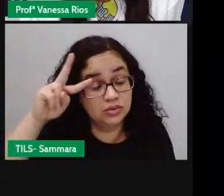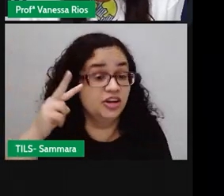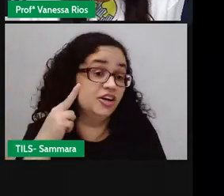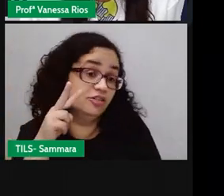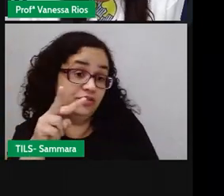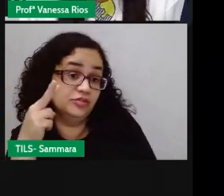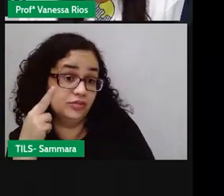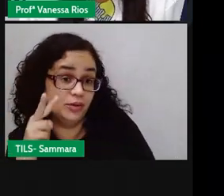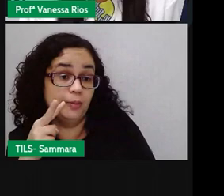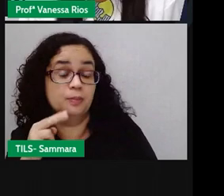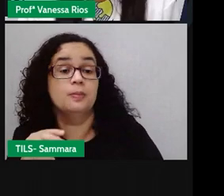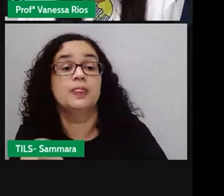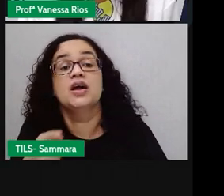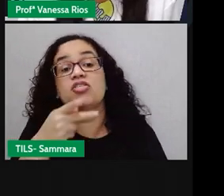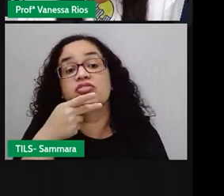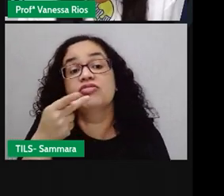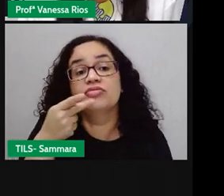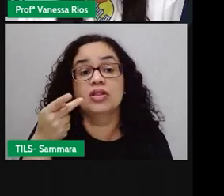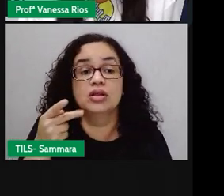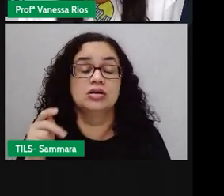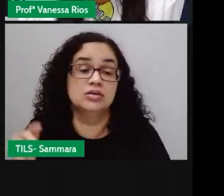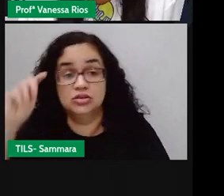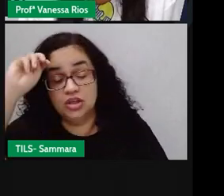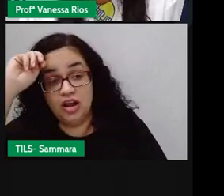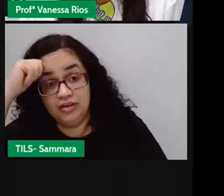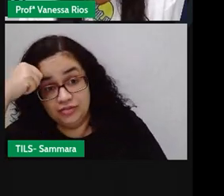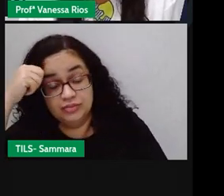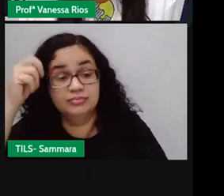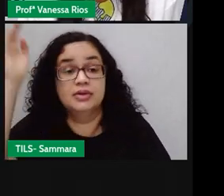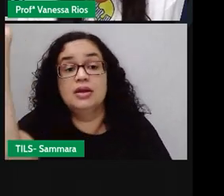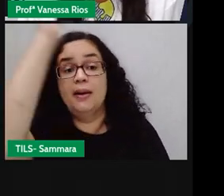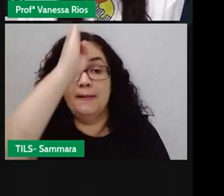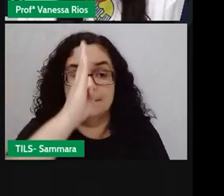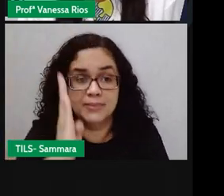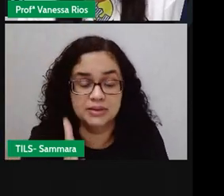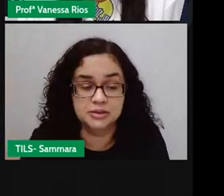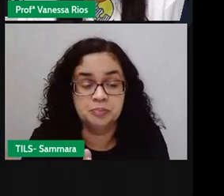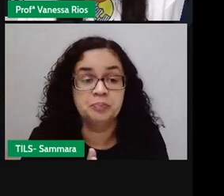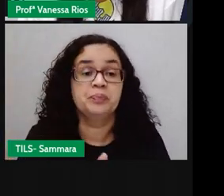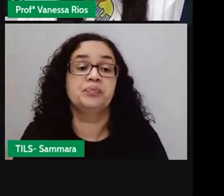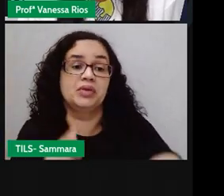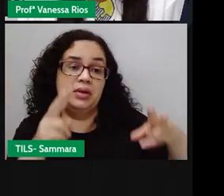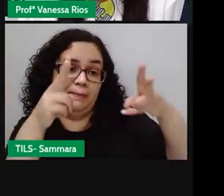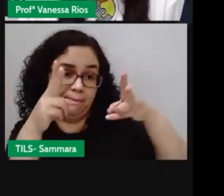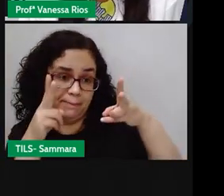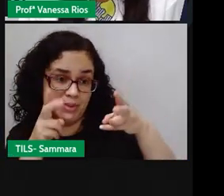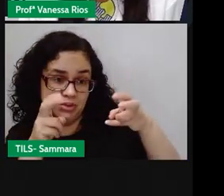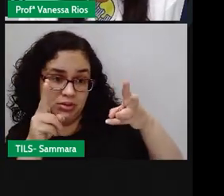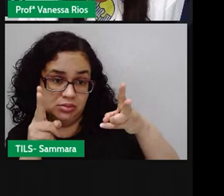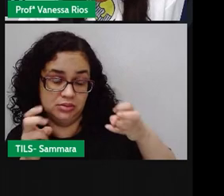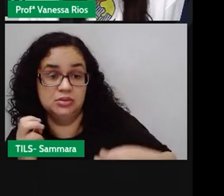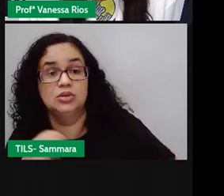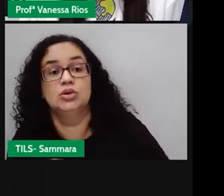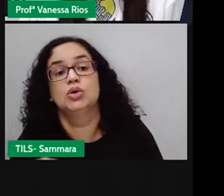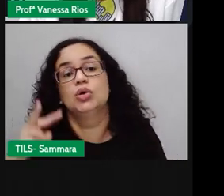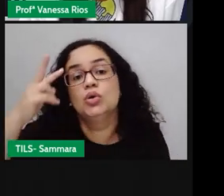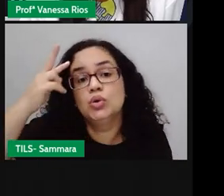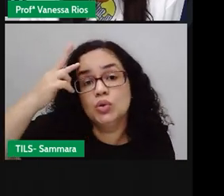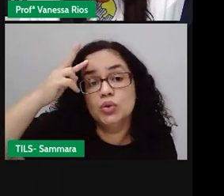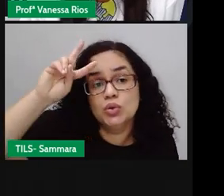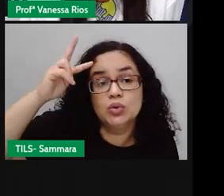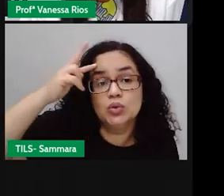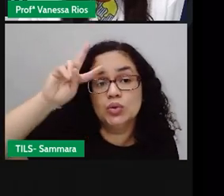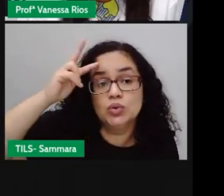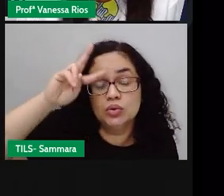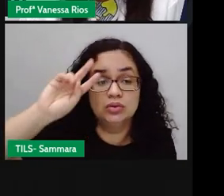isso bastante quando a gente falou sobre os contos afro-brasileiros e percebeu que eles contam justamente histórias trazidas